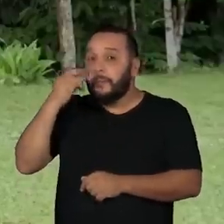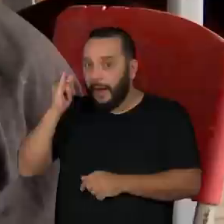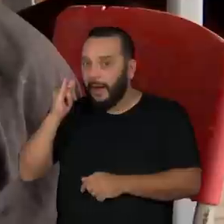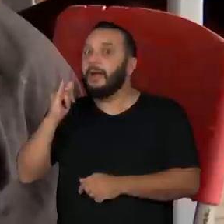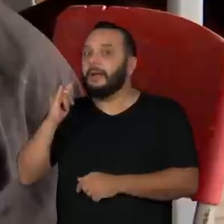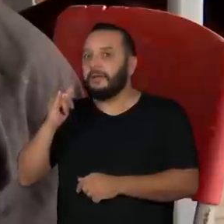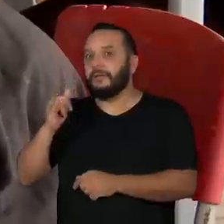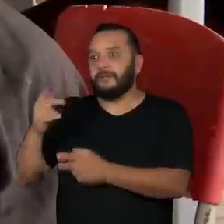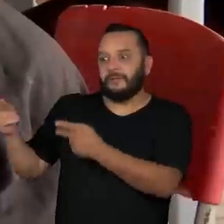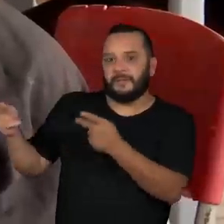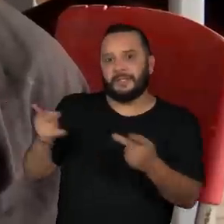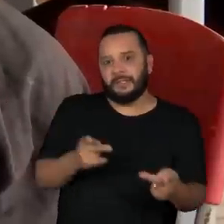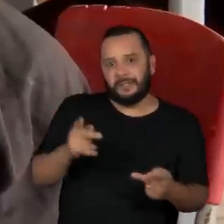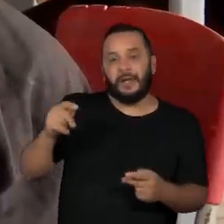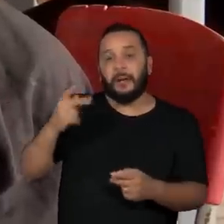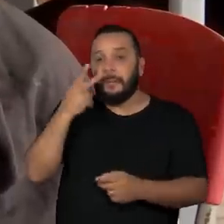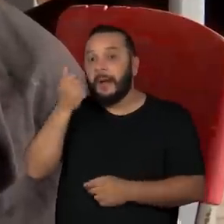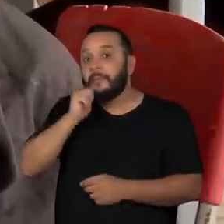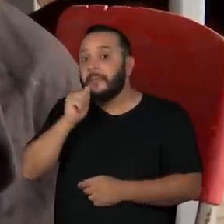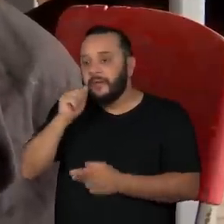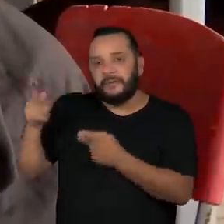formação dos alunos.